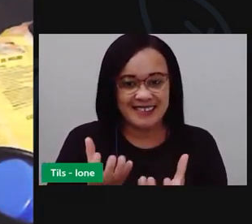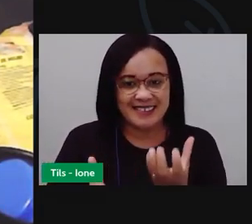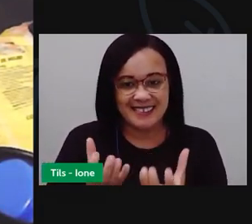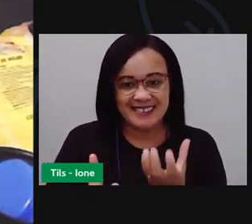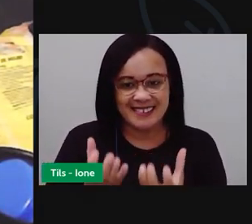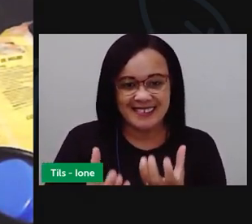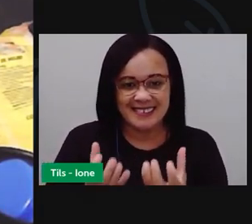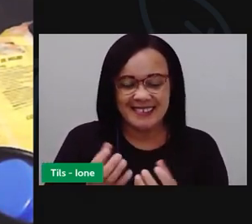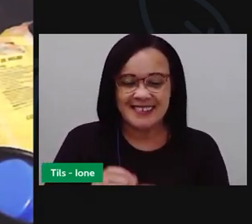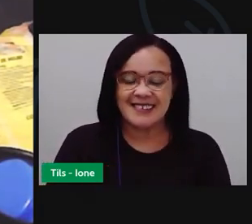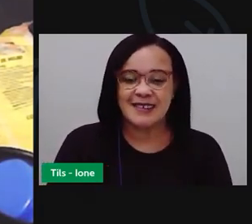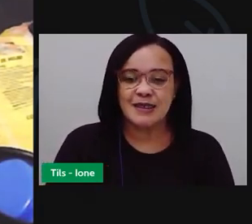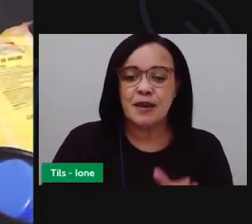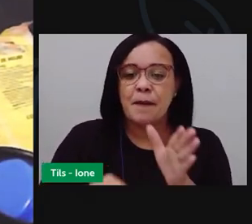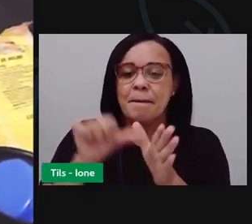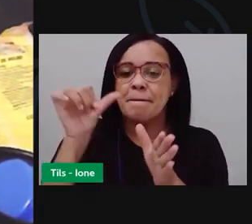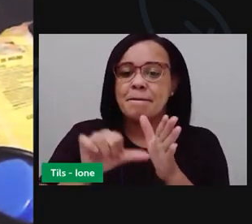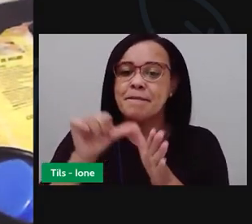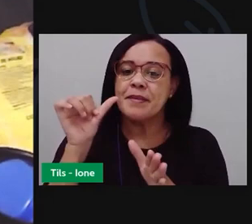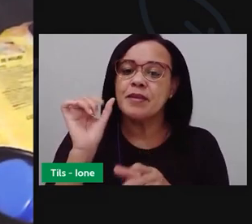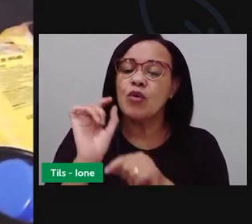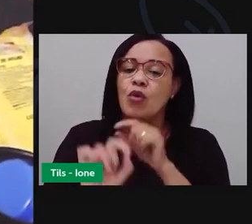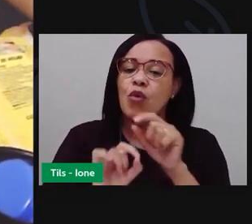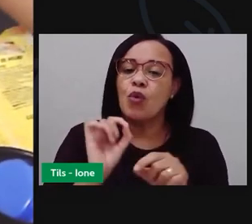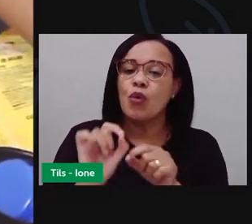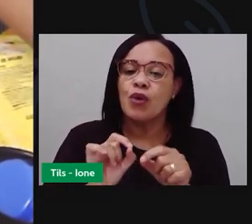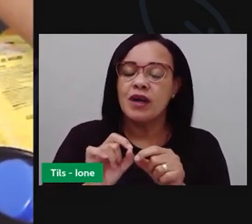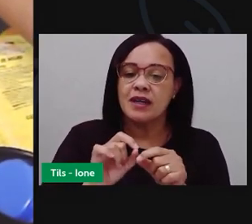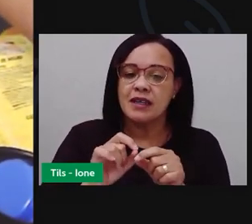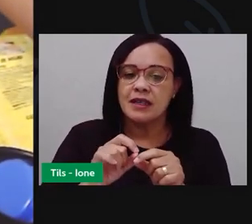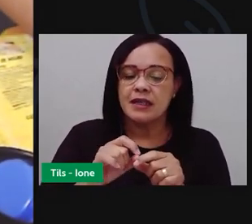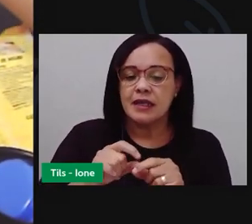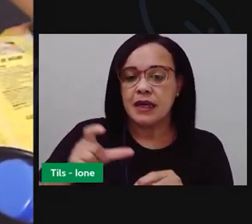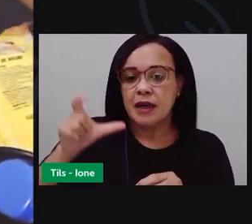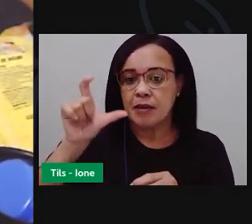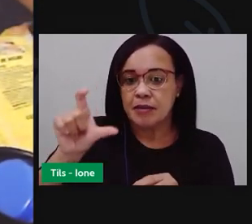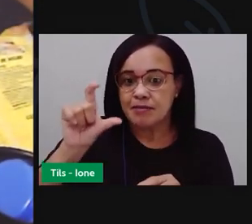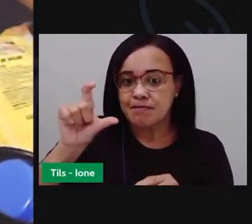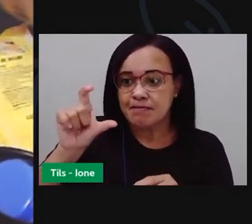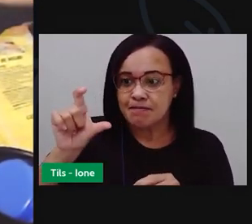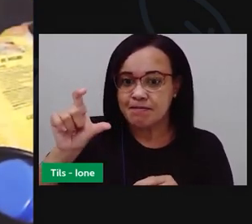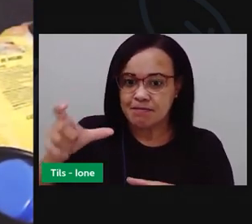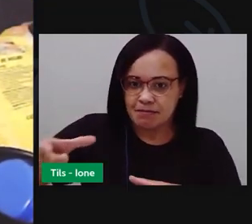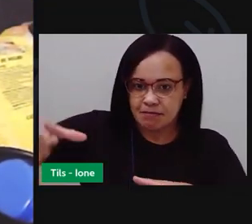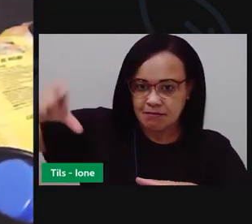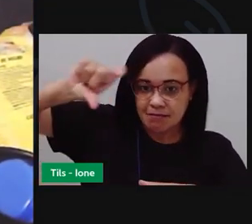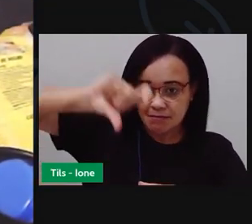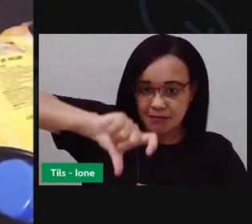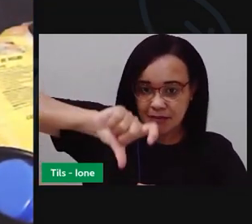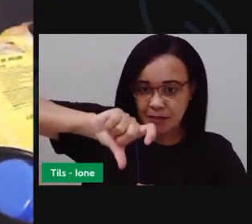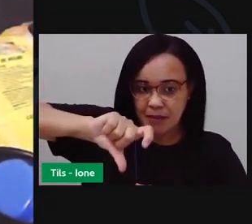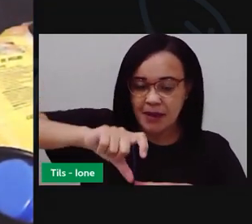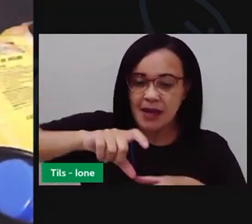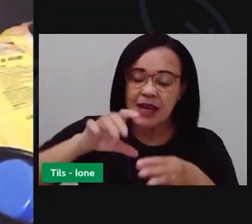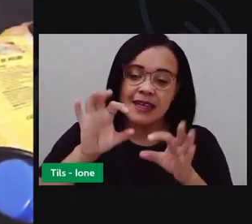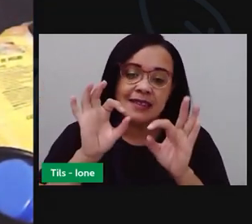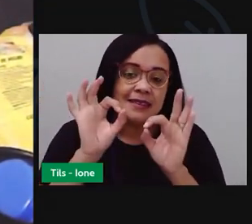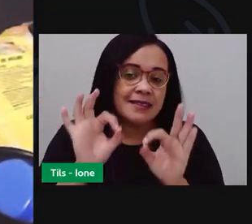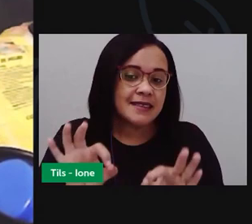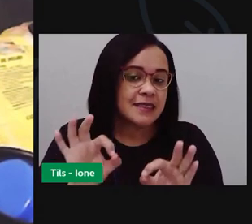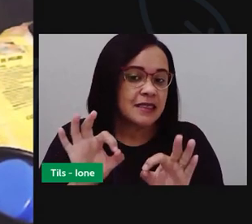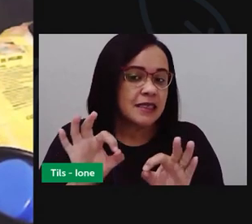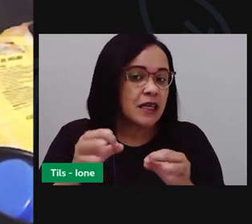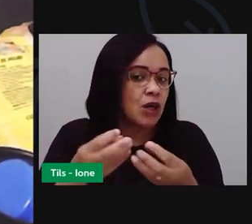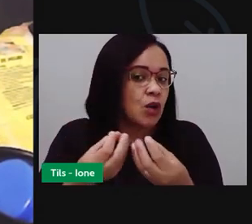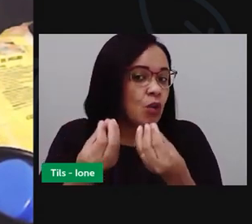Então, primeira coisa é medir os ingredientes. Então, eu vou precisar